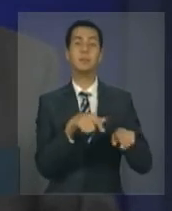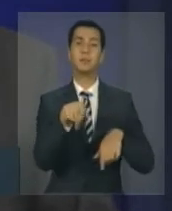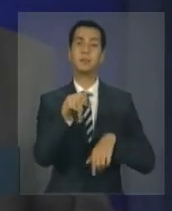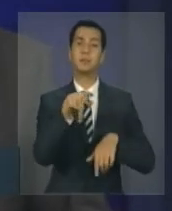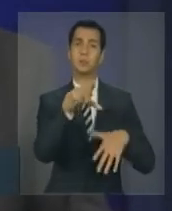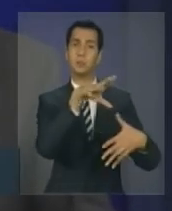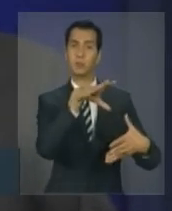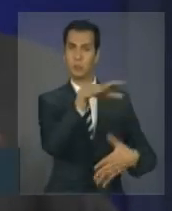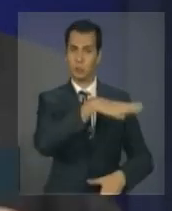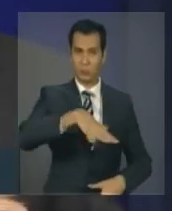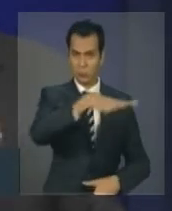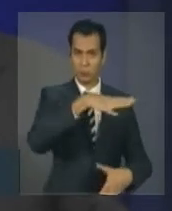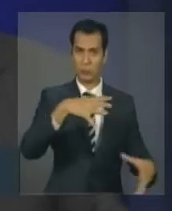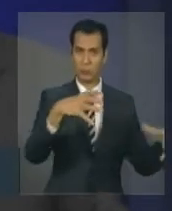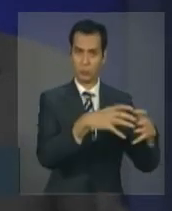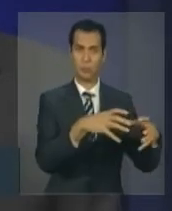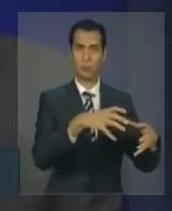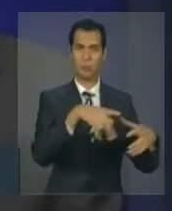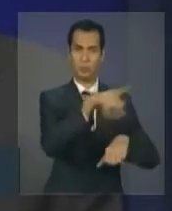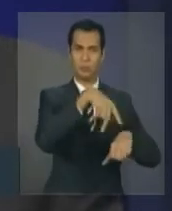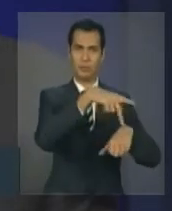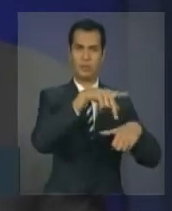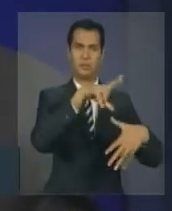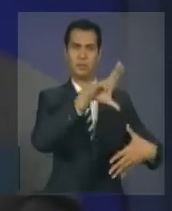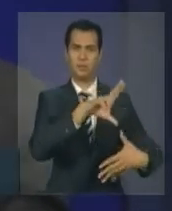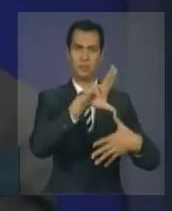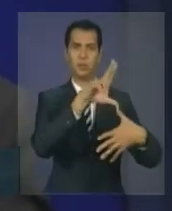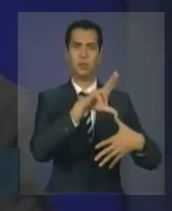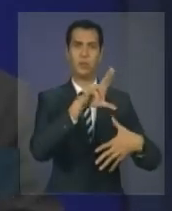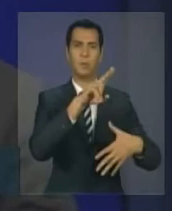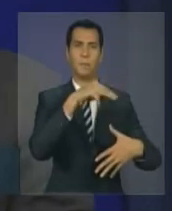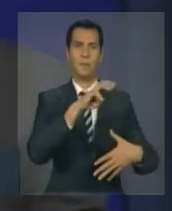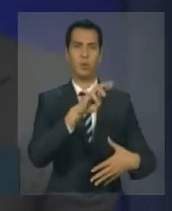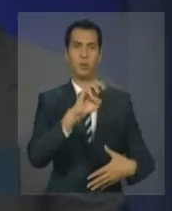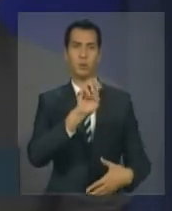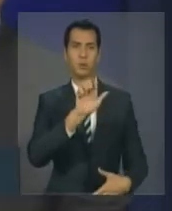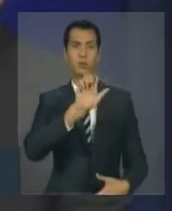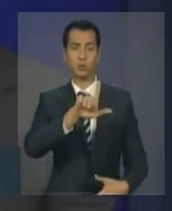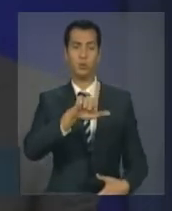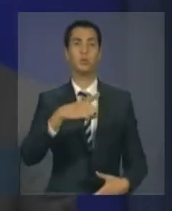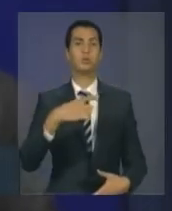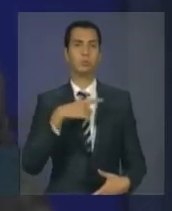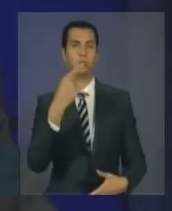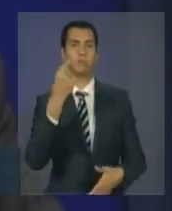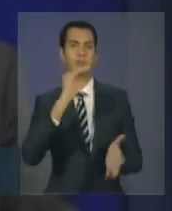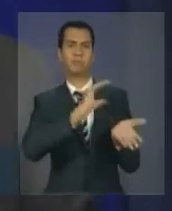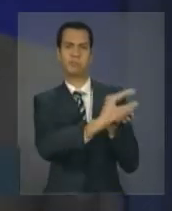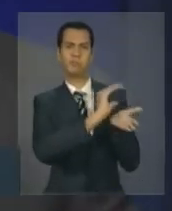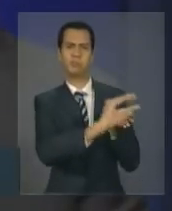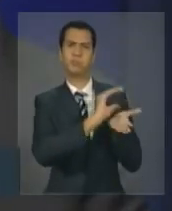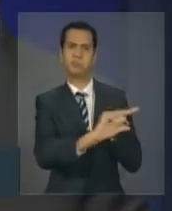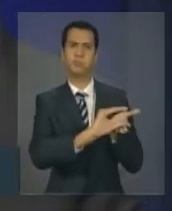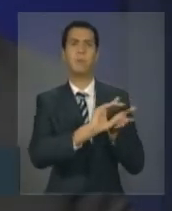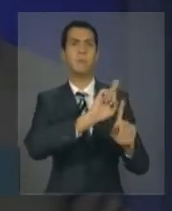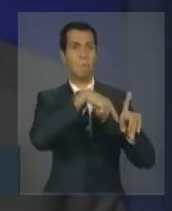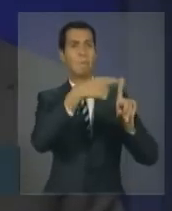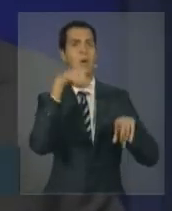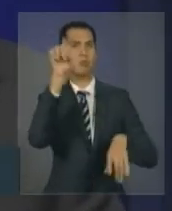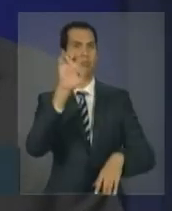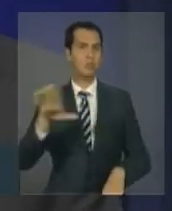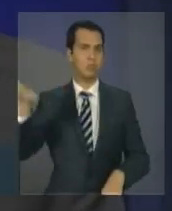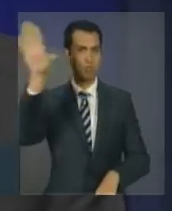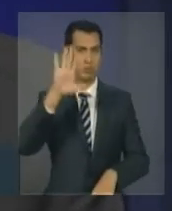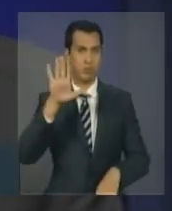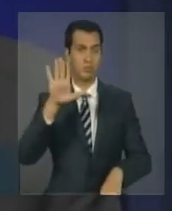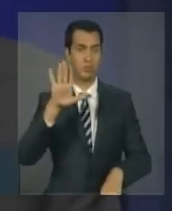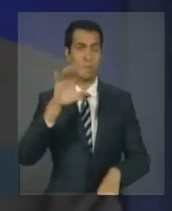europeu do que a Rússia, a China e a Índia em conjunto. Estou a dizer isto porque, mesmo aqui na Europa, não se